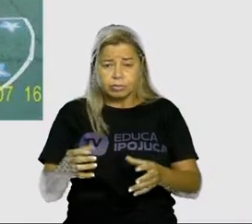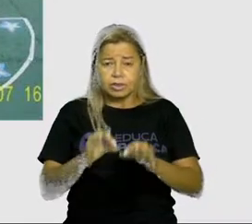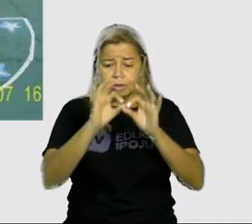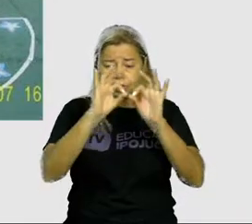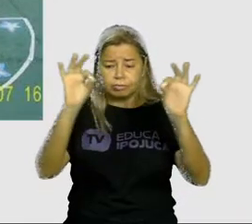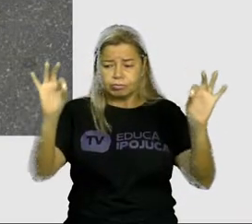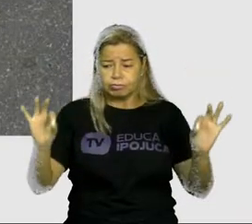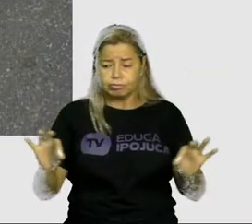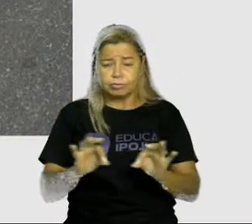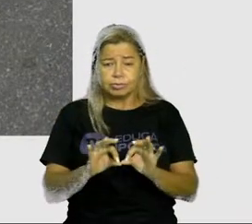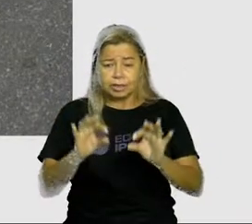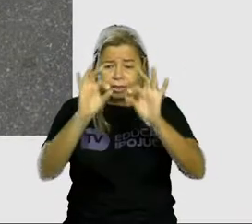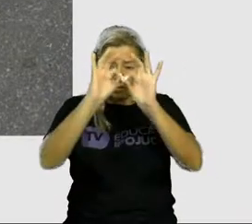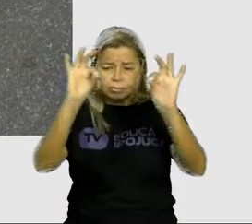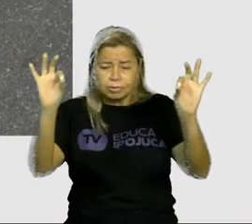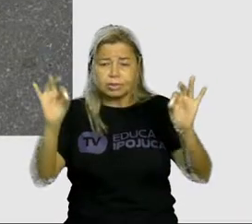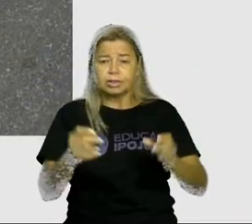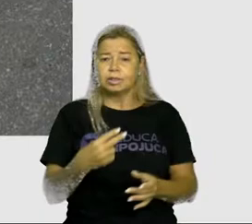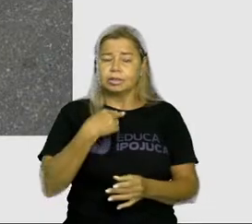piso nela.